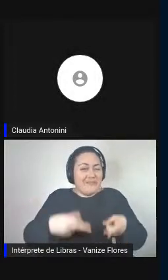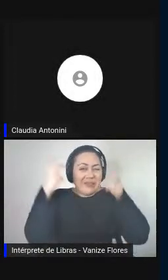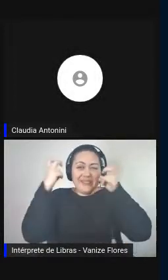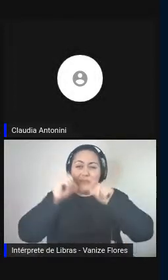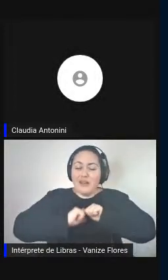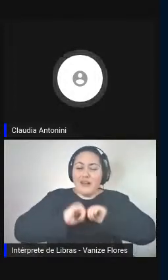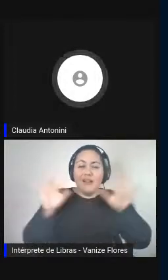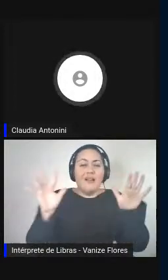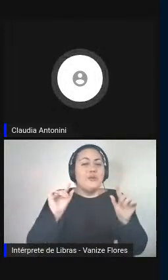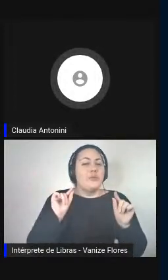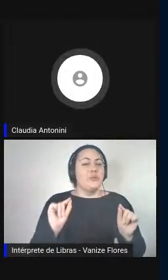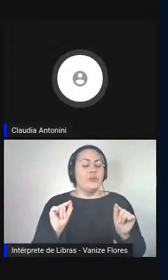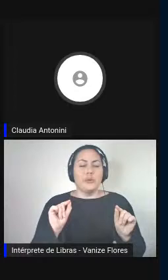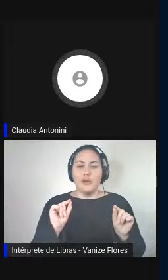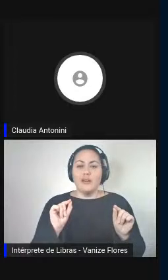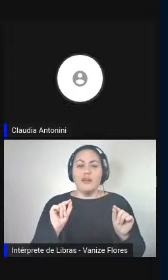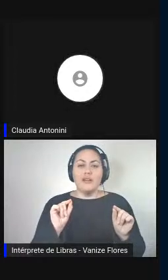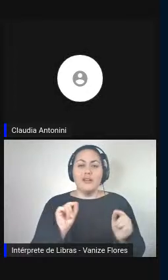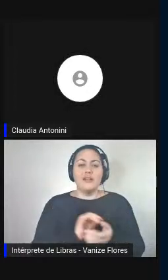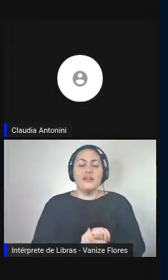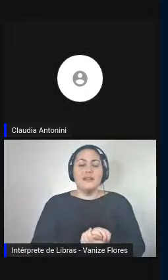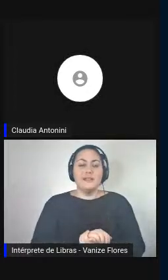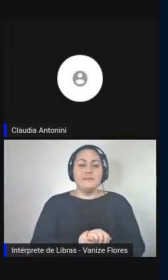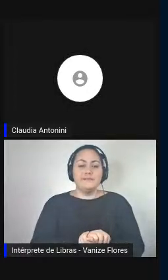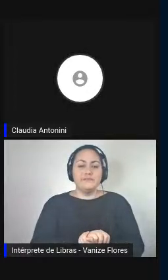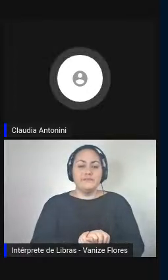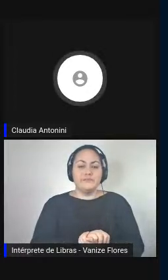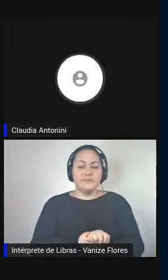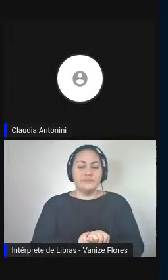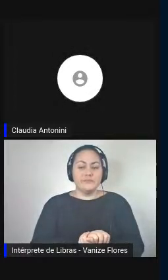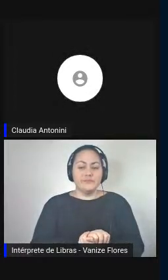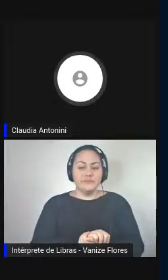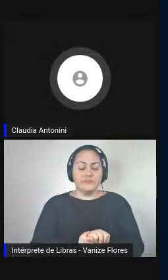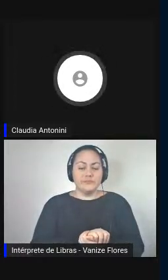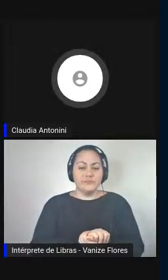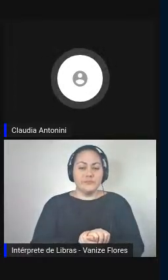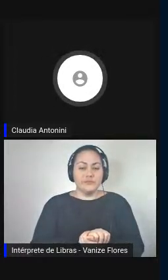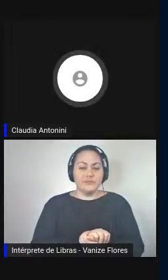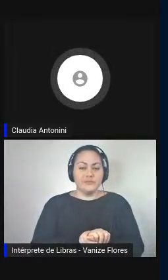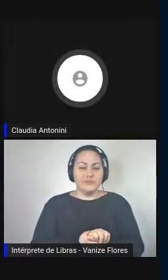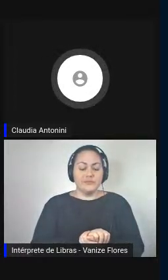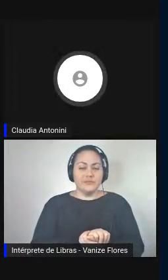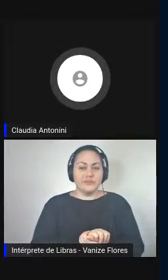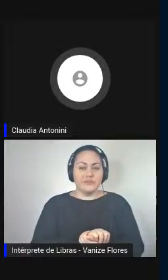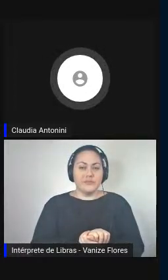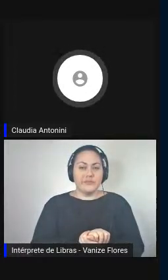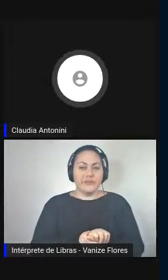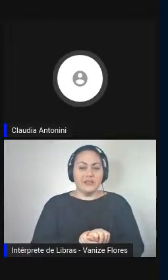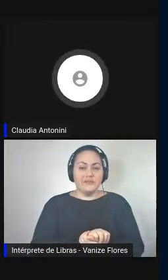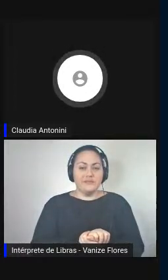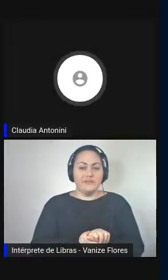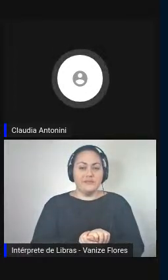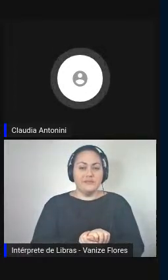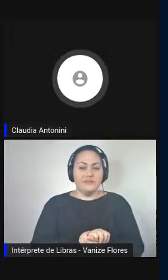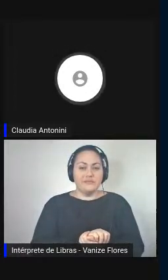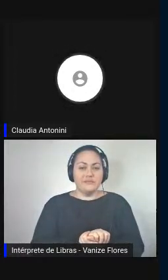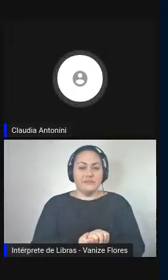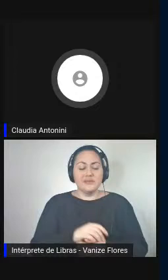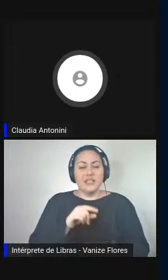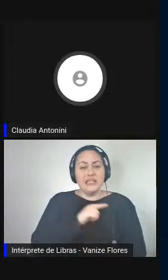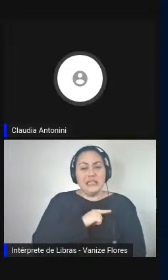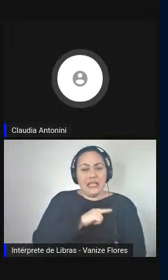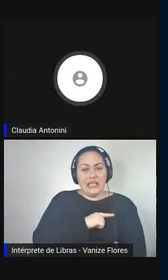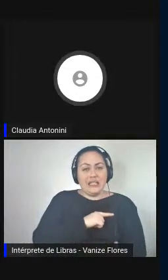tem a tendência de voltar-se a uma atividade que sempre foi